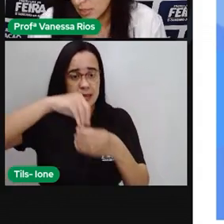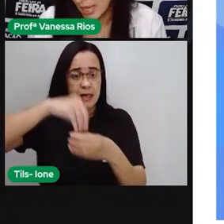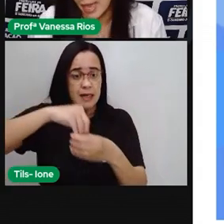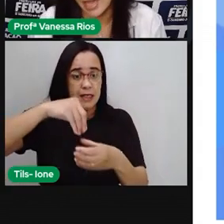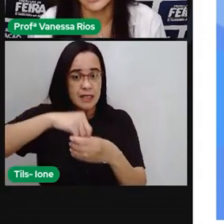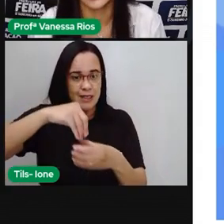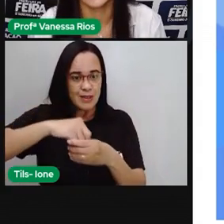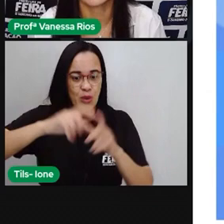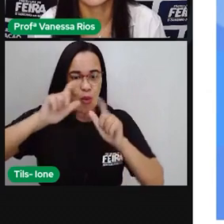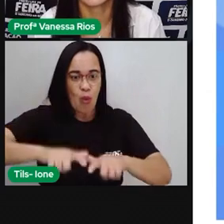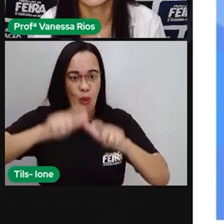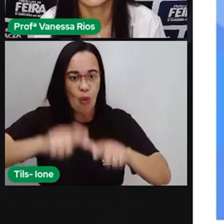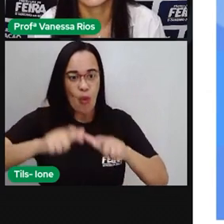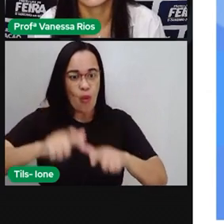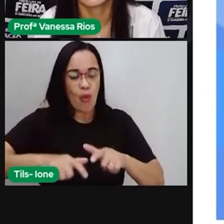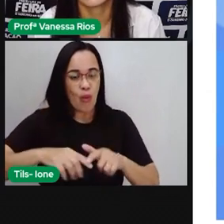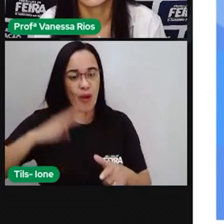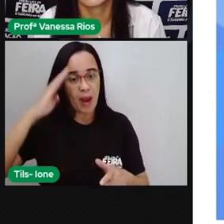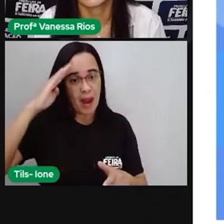se encaixe.